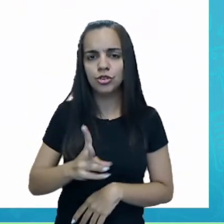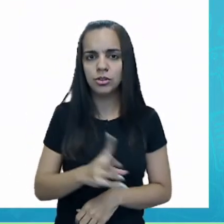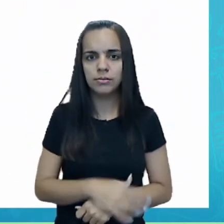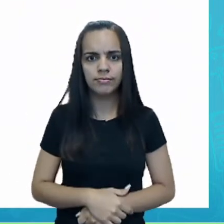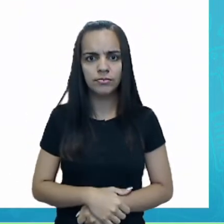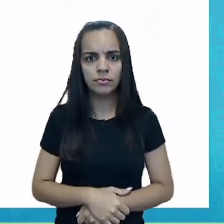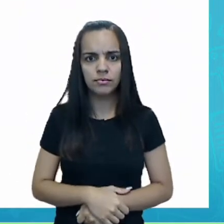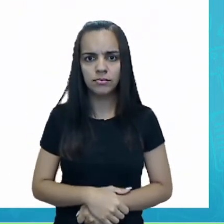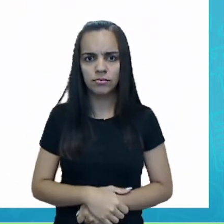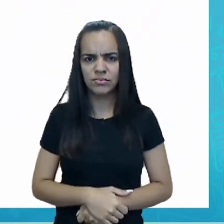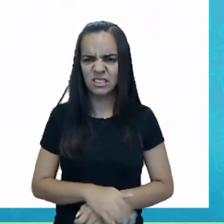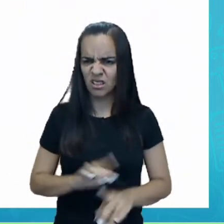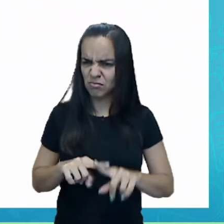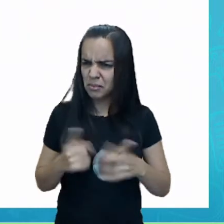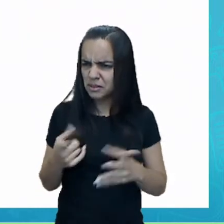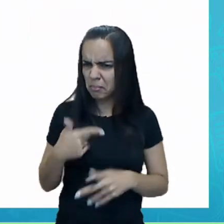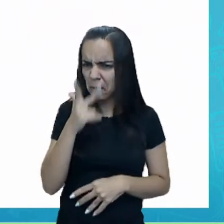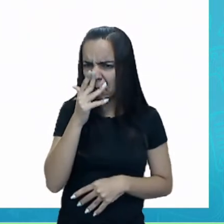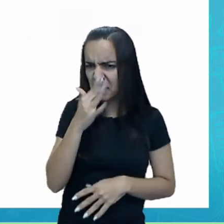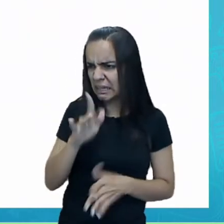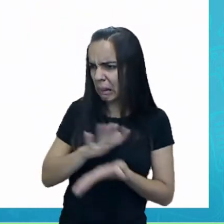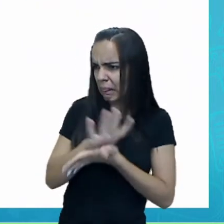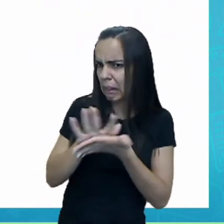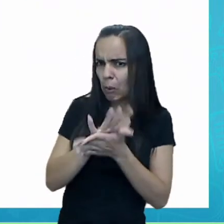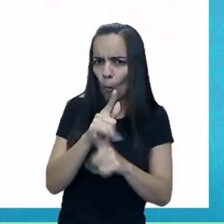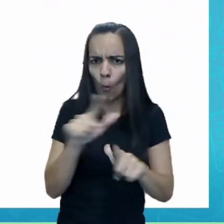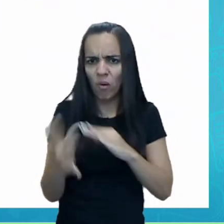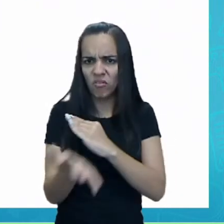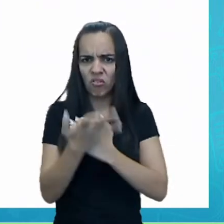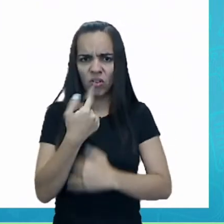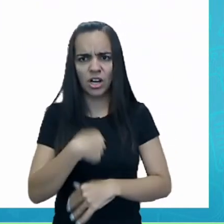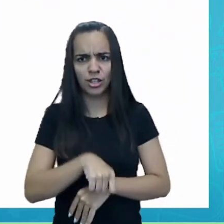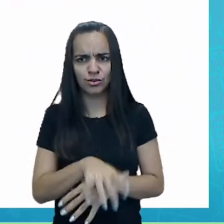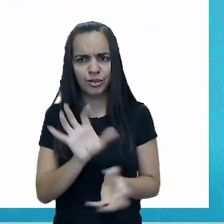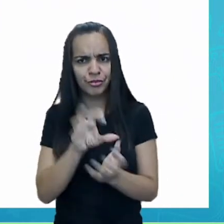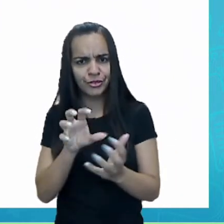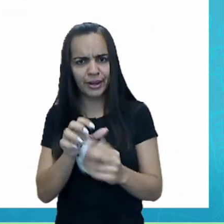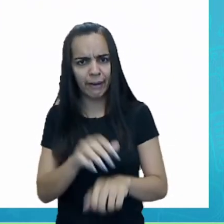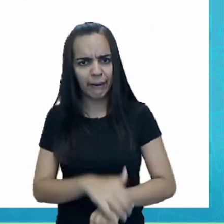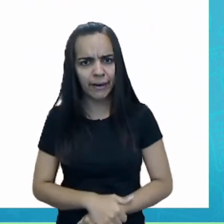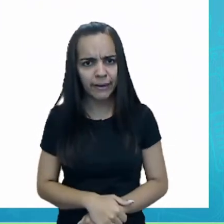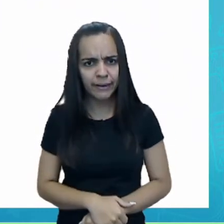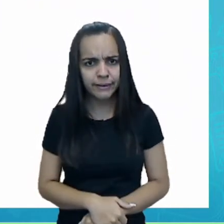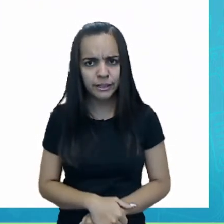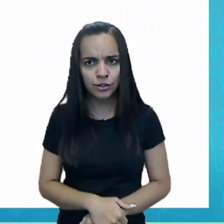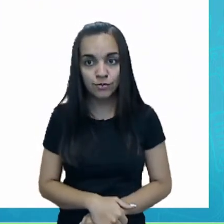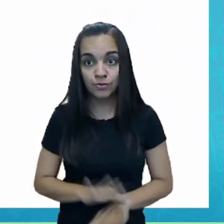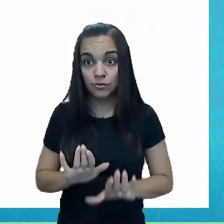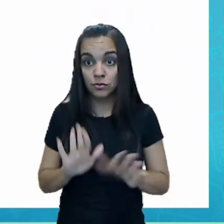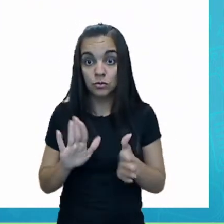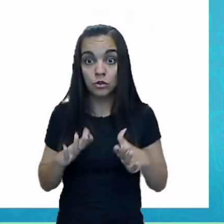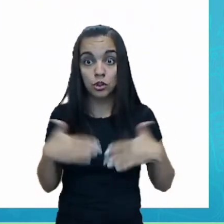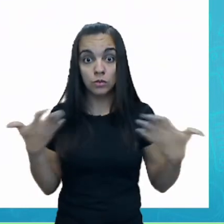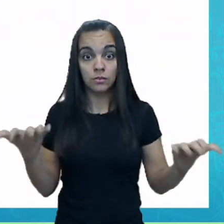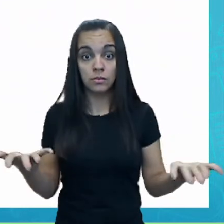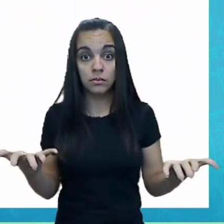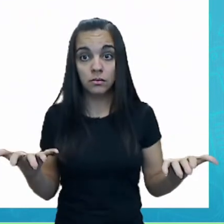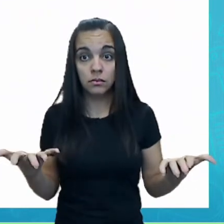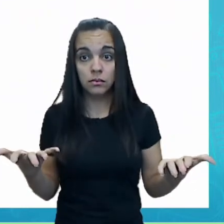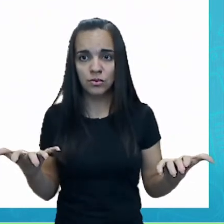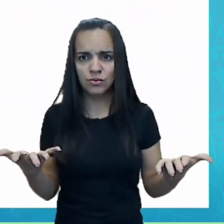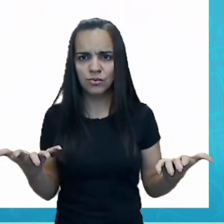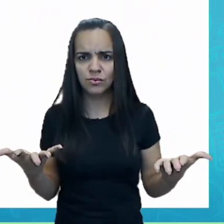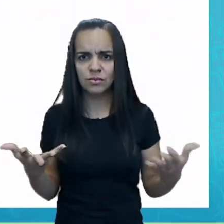Gente, será que ninguém vai conseguir resolver o problema? Vamos ver. De repente, sem dar